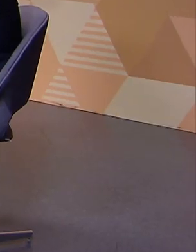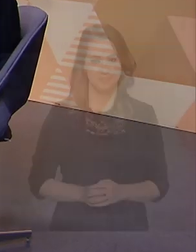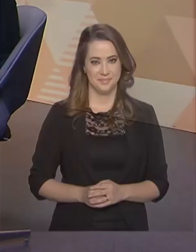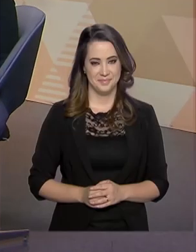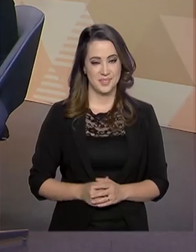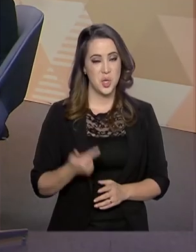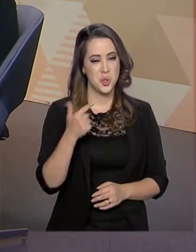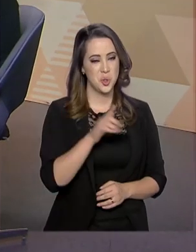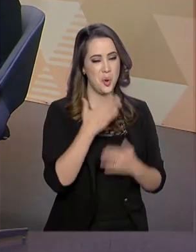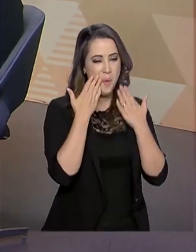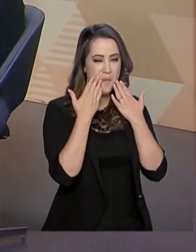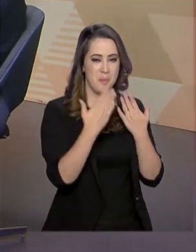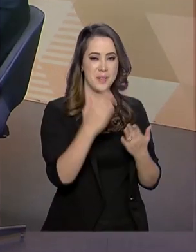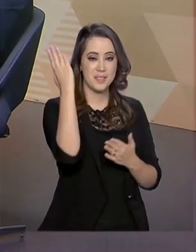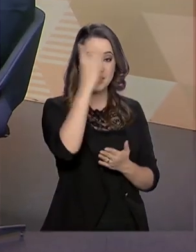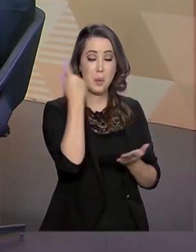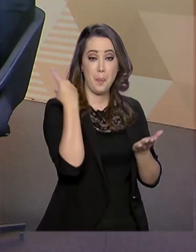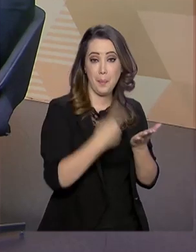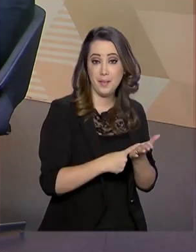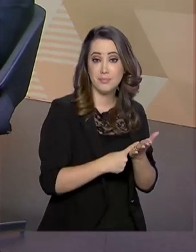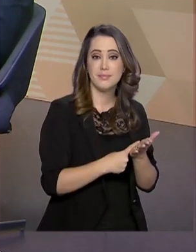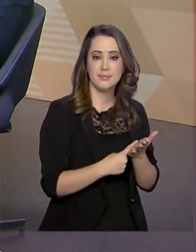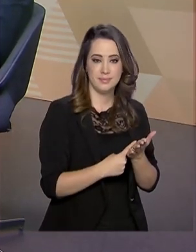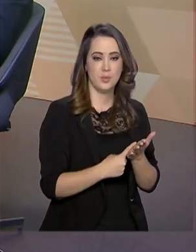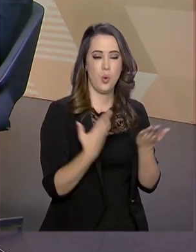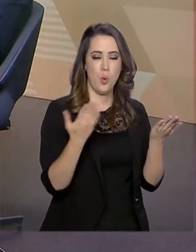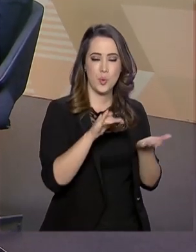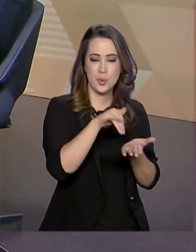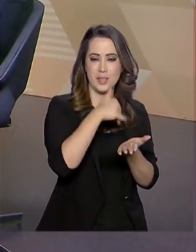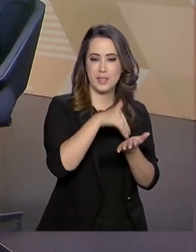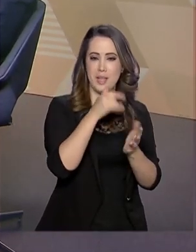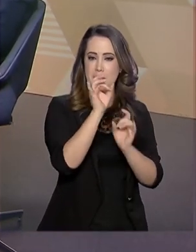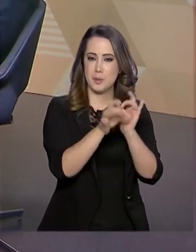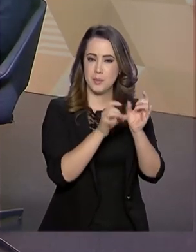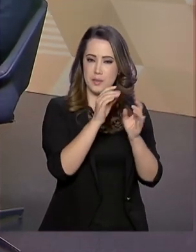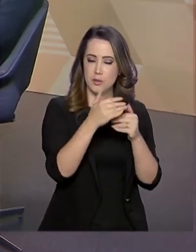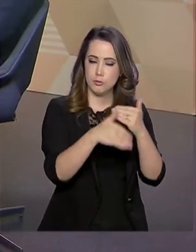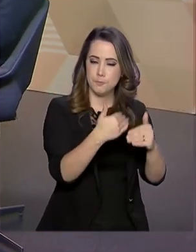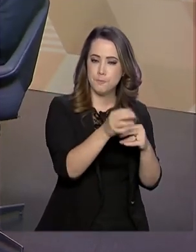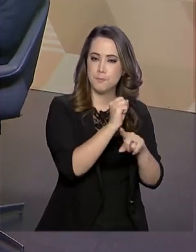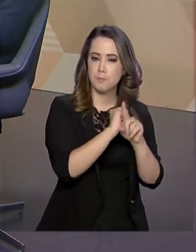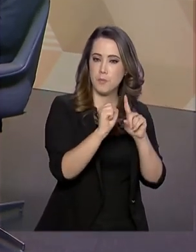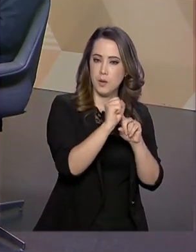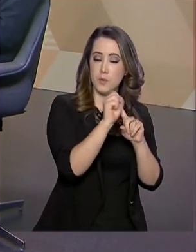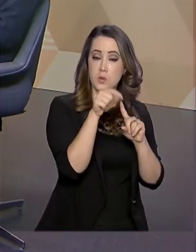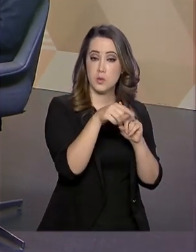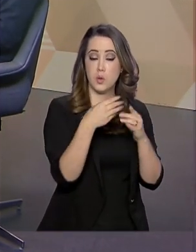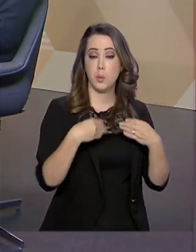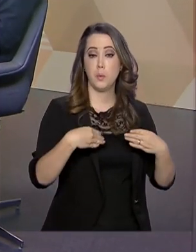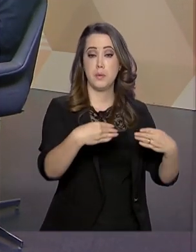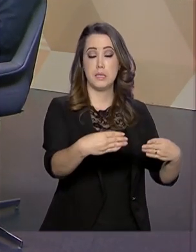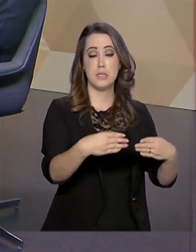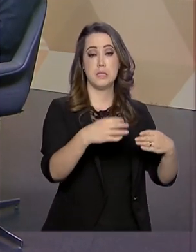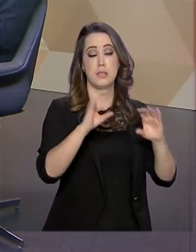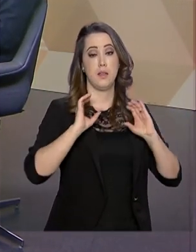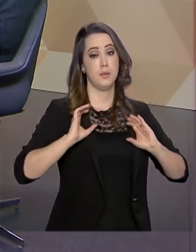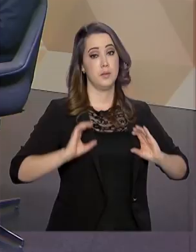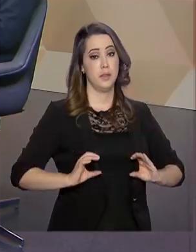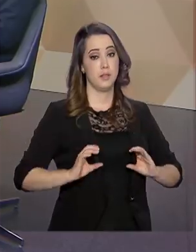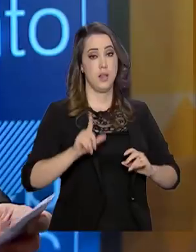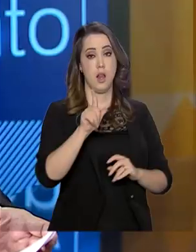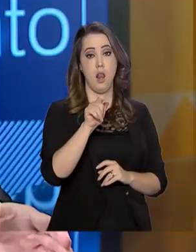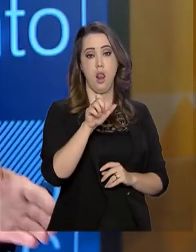De volta com o Brasil em Pauta, hoje com o secretário especial de desenvolvimento social do Ministério da Cidadania, Lelo